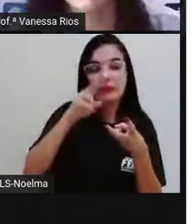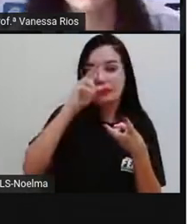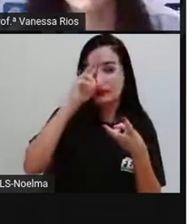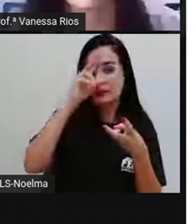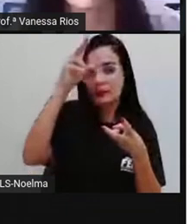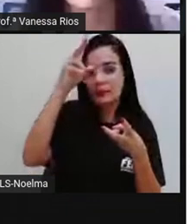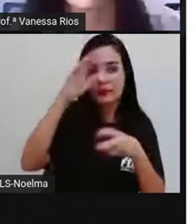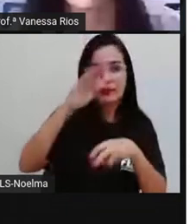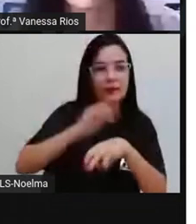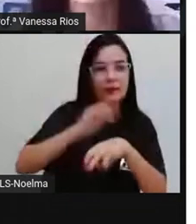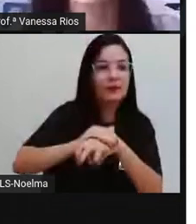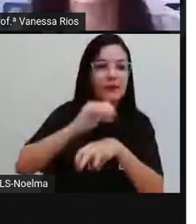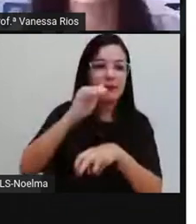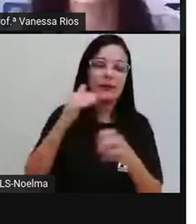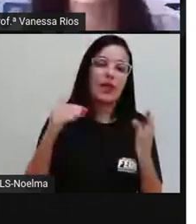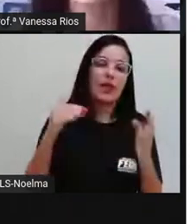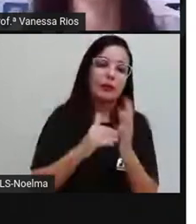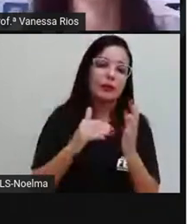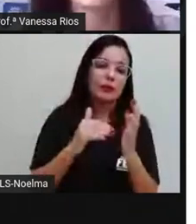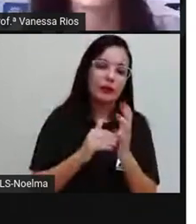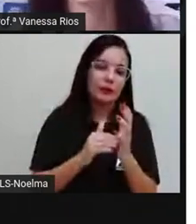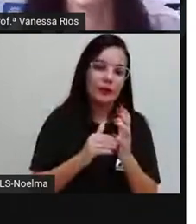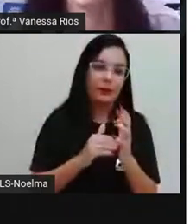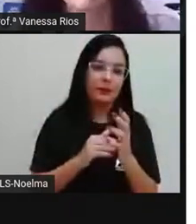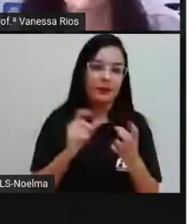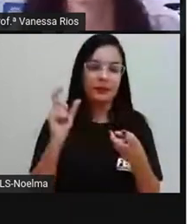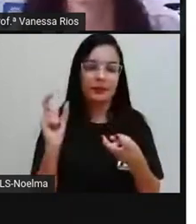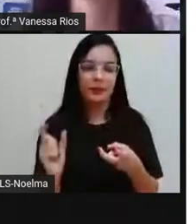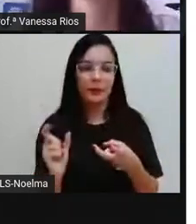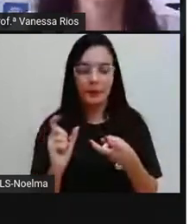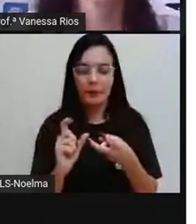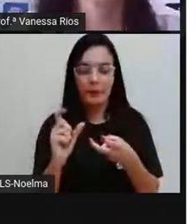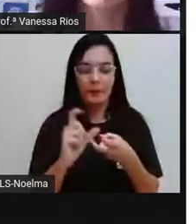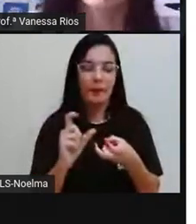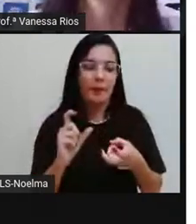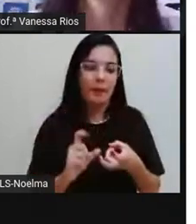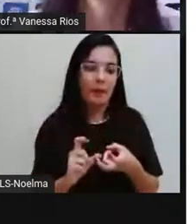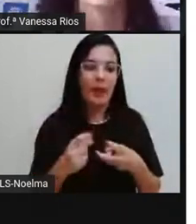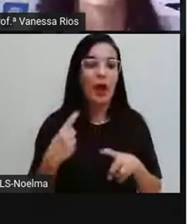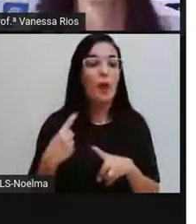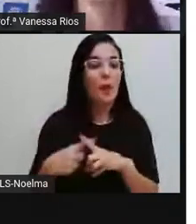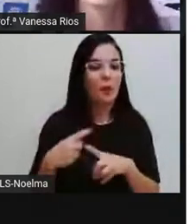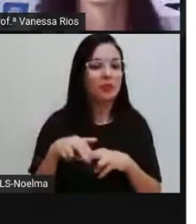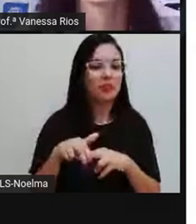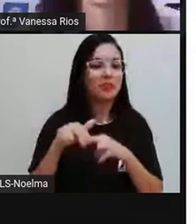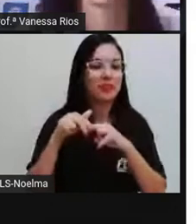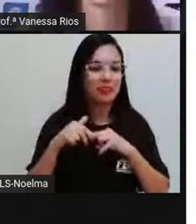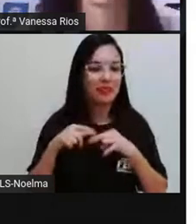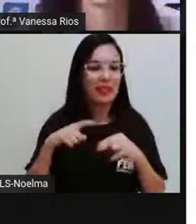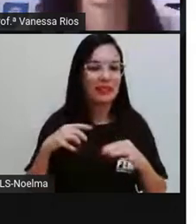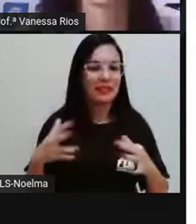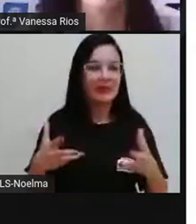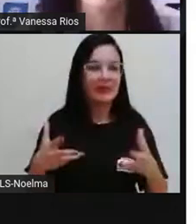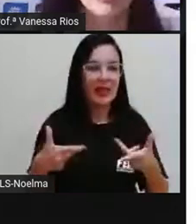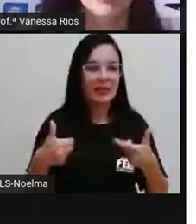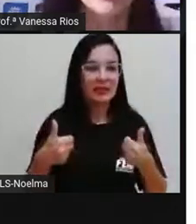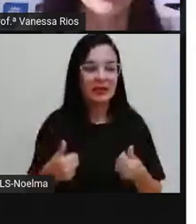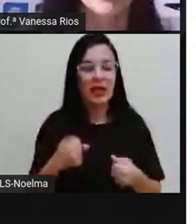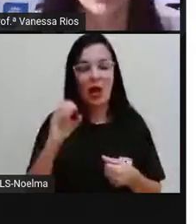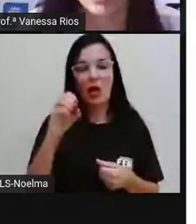localizada na última sílaba de cada palavra. Por isso, são classificadas aí como